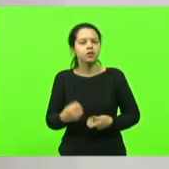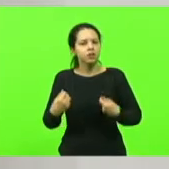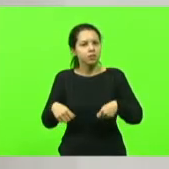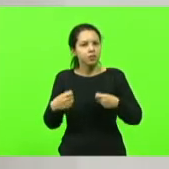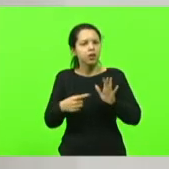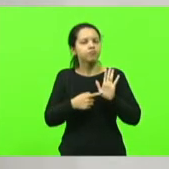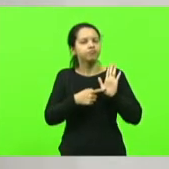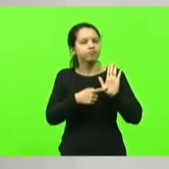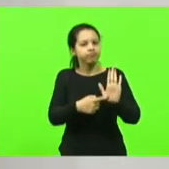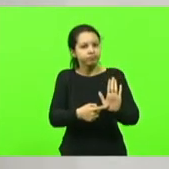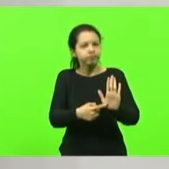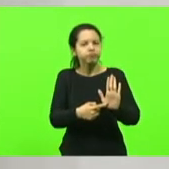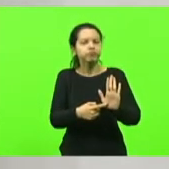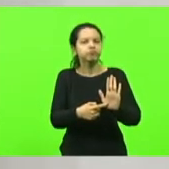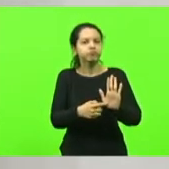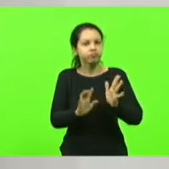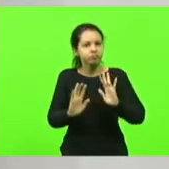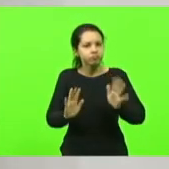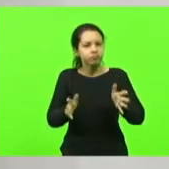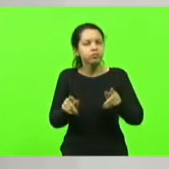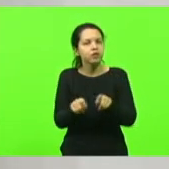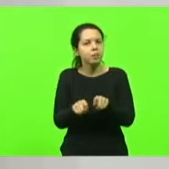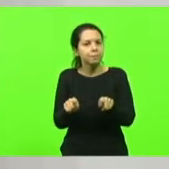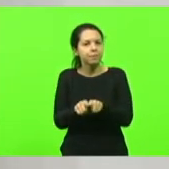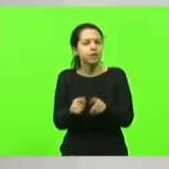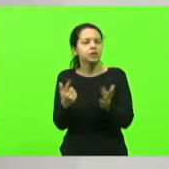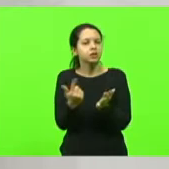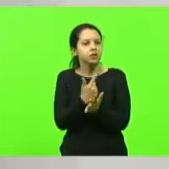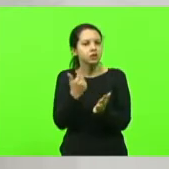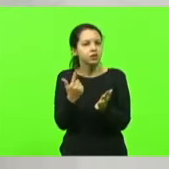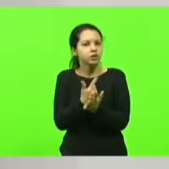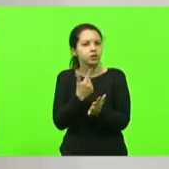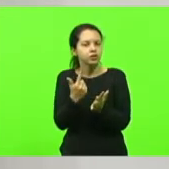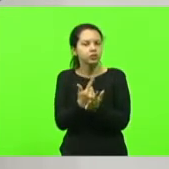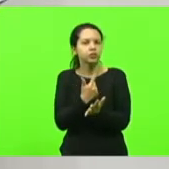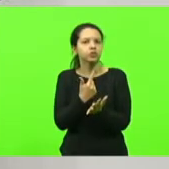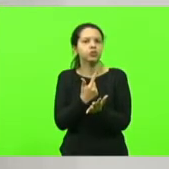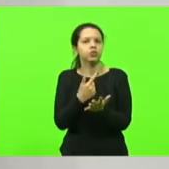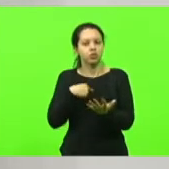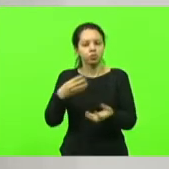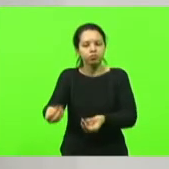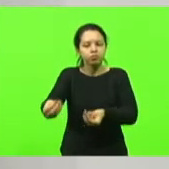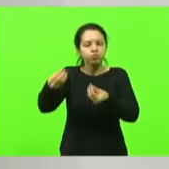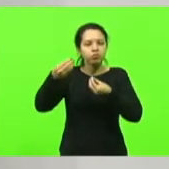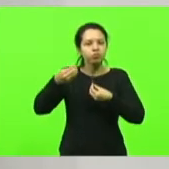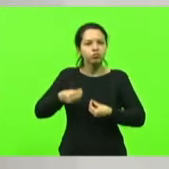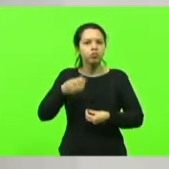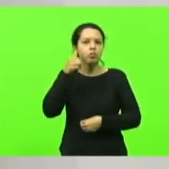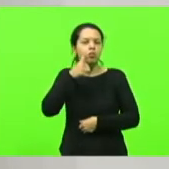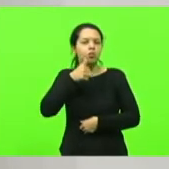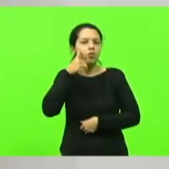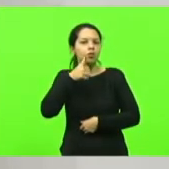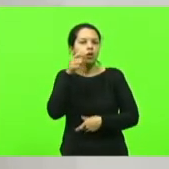um livro da escritora Andréia Dias,